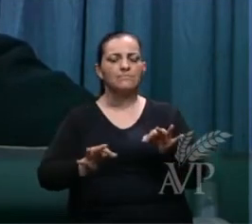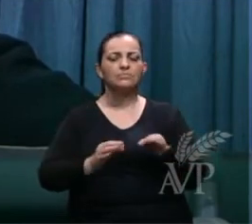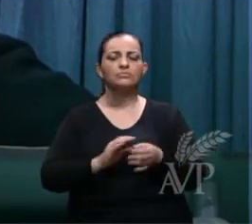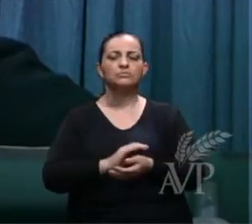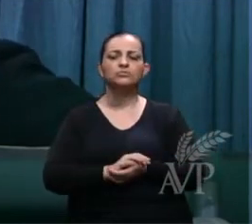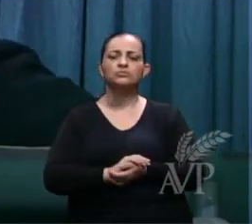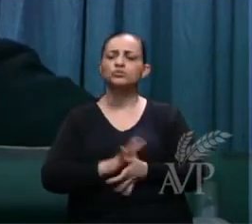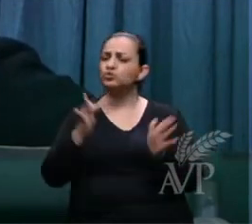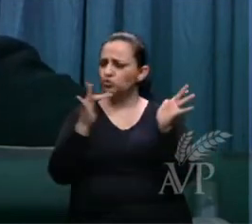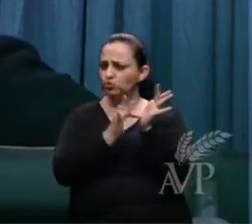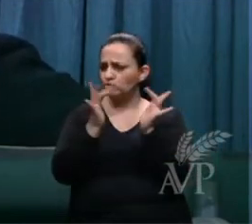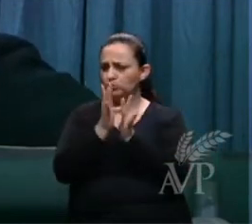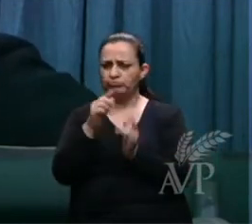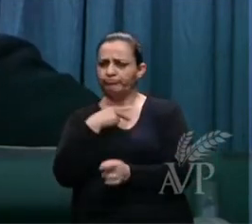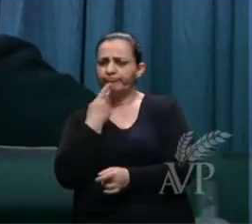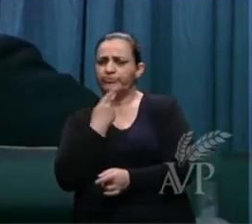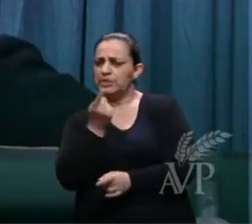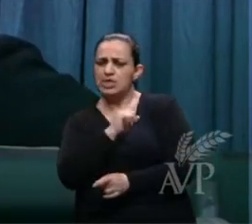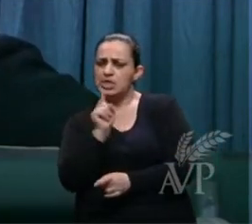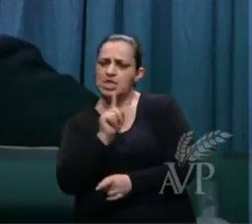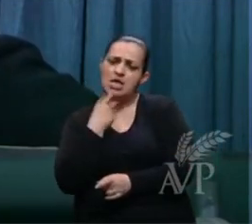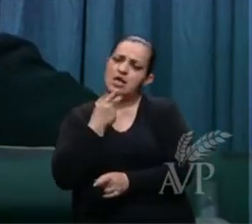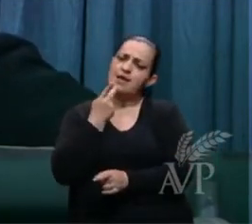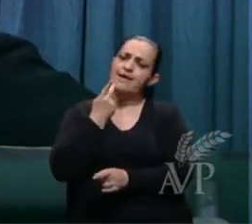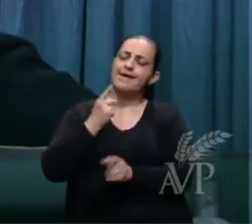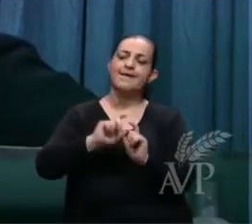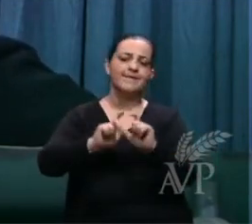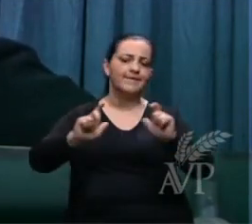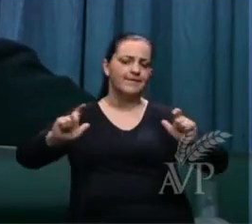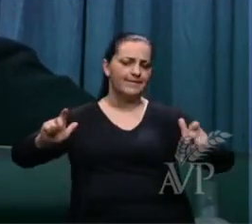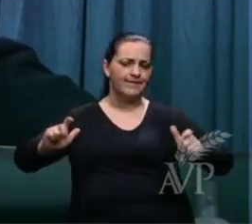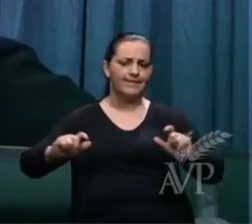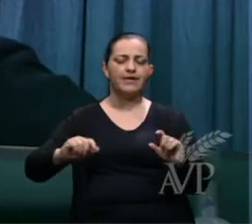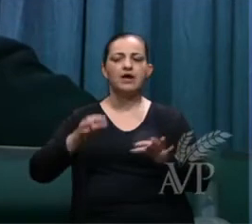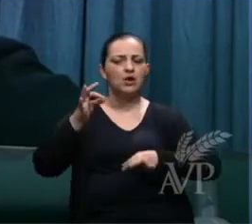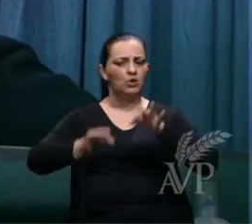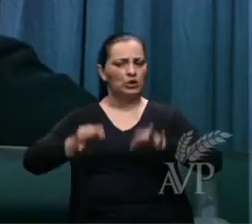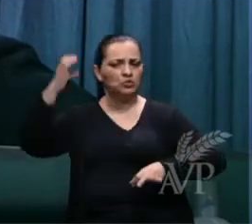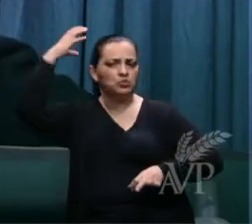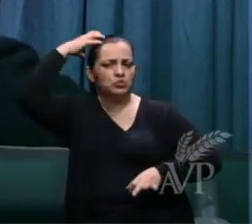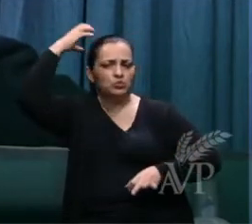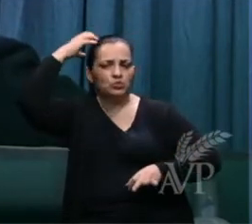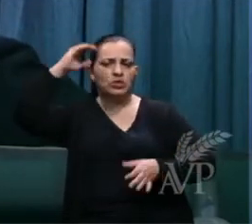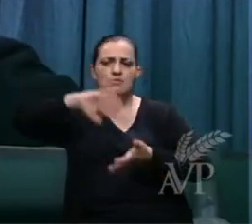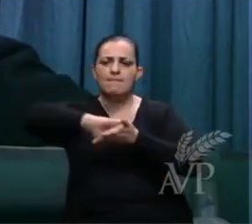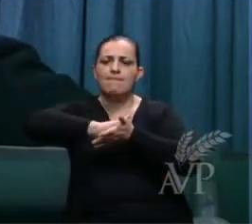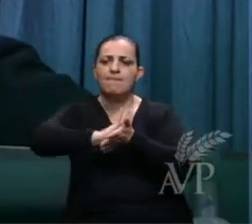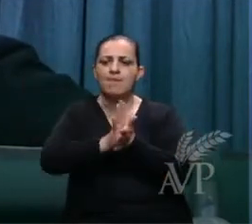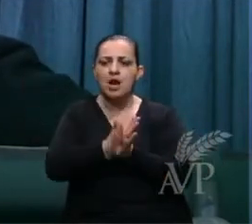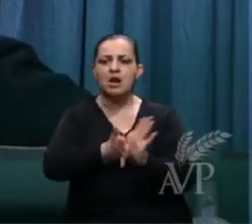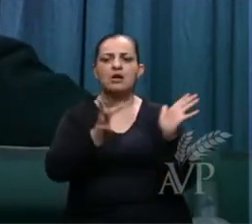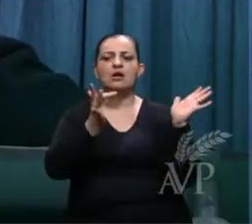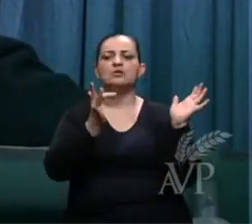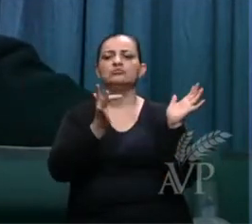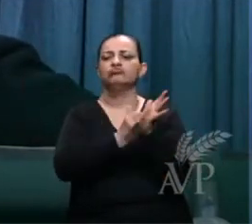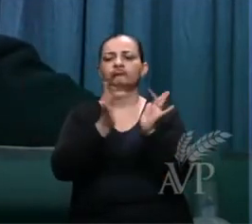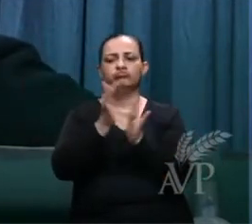Jesus não disse que o maior juízo foi para Herodes o assassino malvado